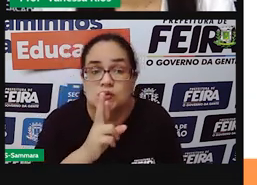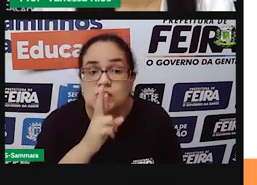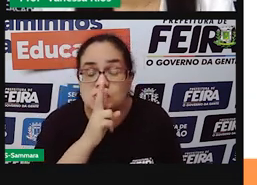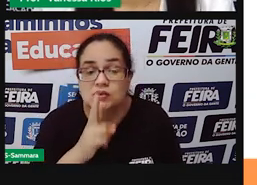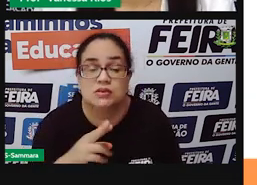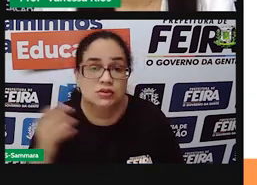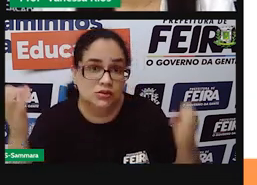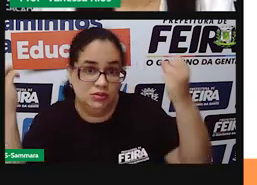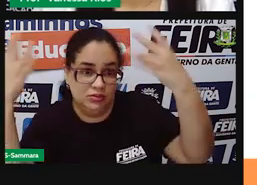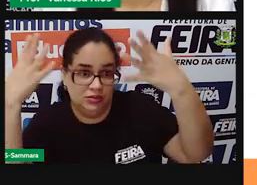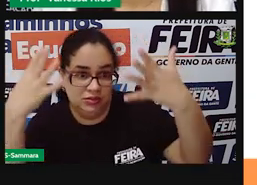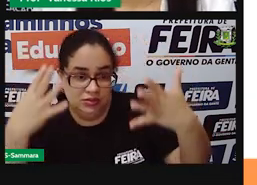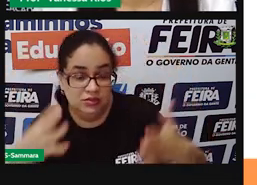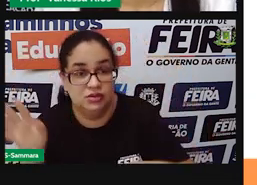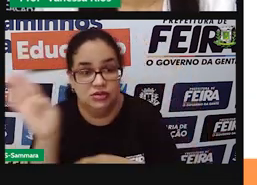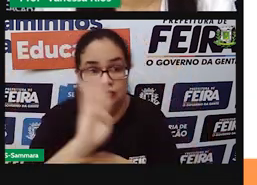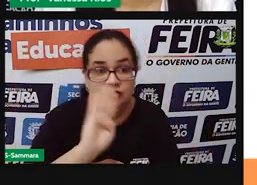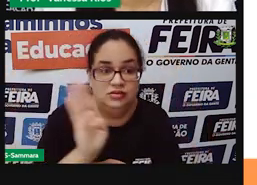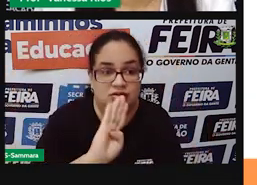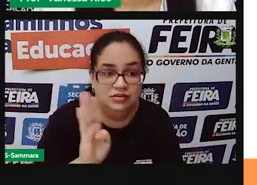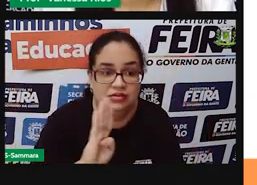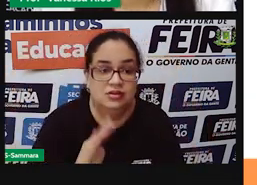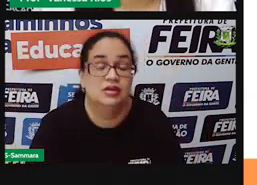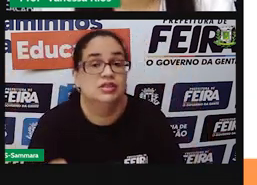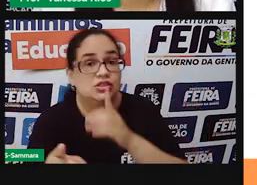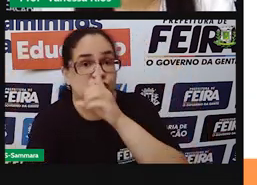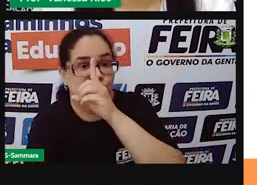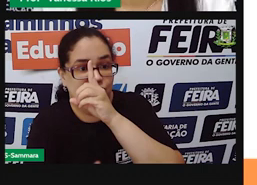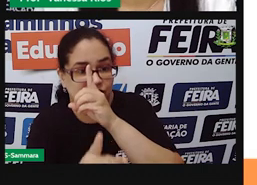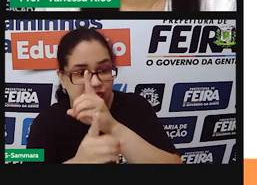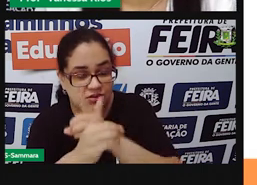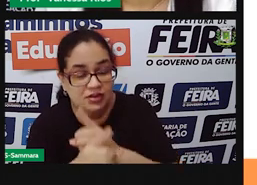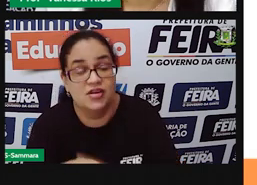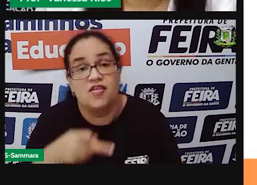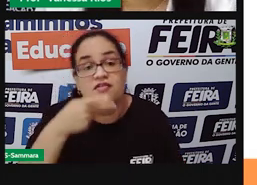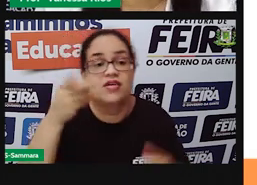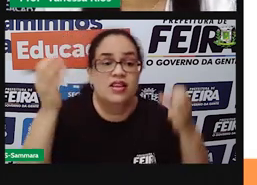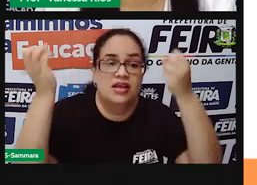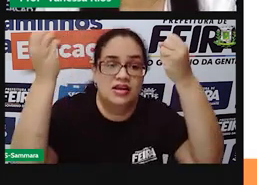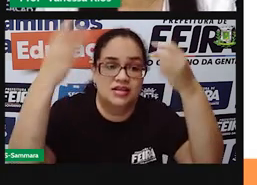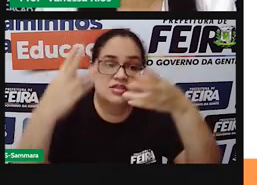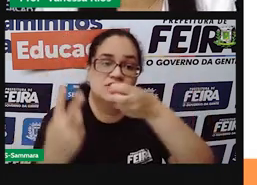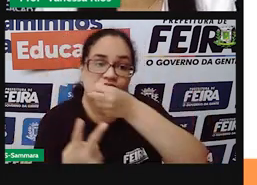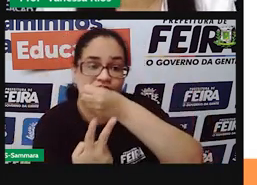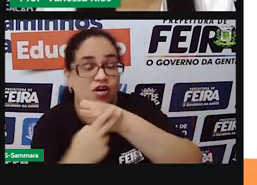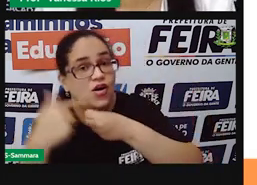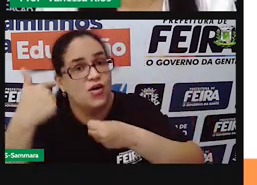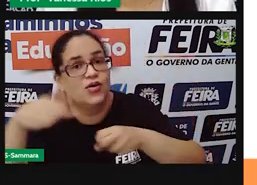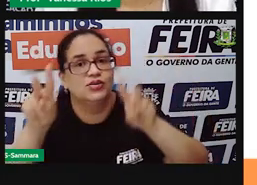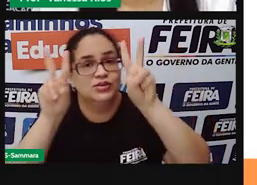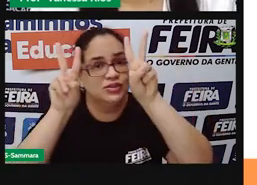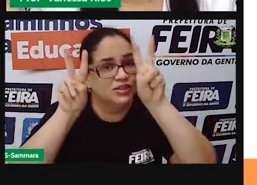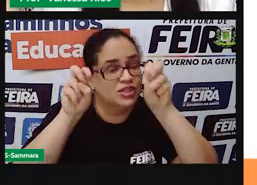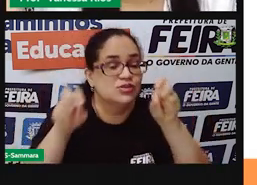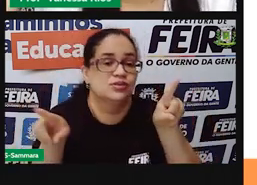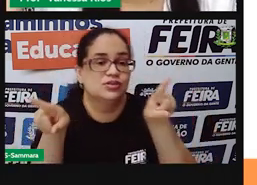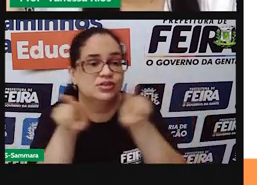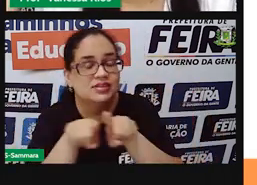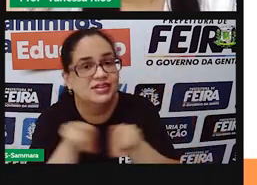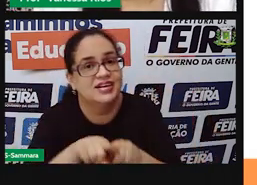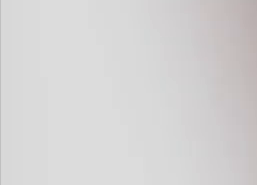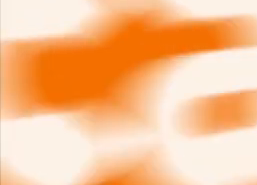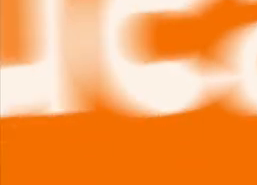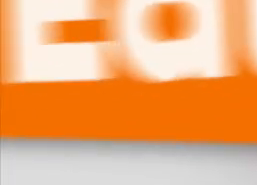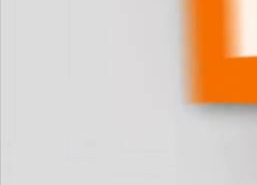da explicação dessa videoaula. E aí a gente se encontra, tá bom? Para falar de verbo ou para falar de outros assuntos também. Até